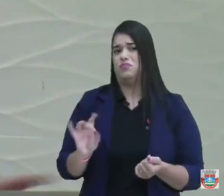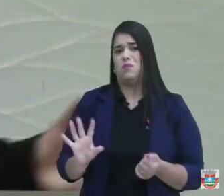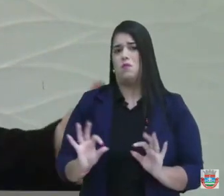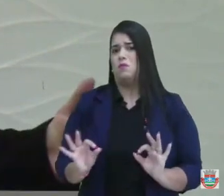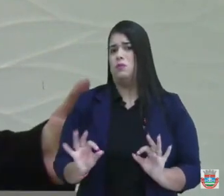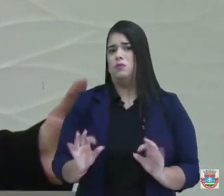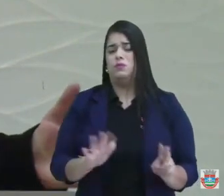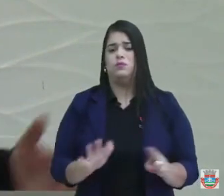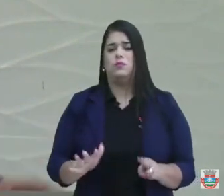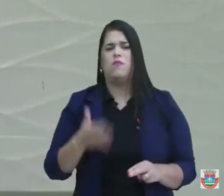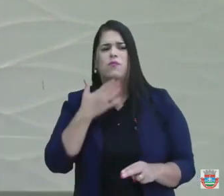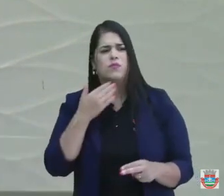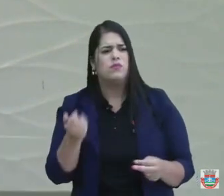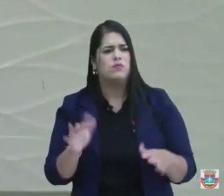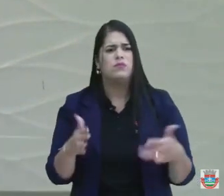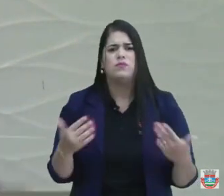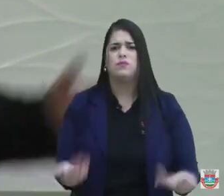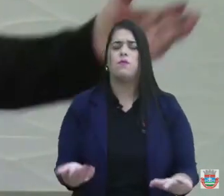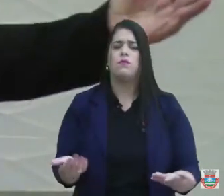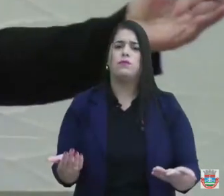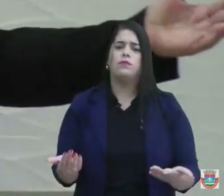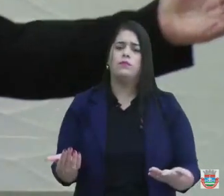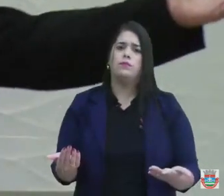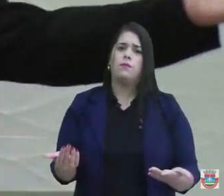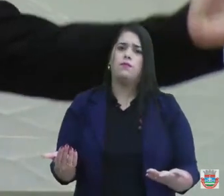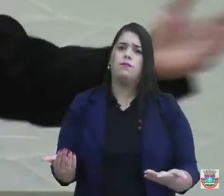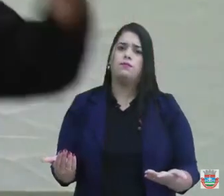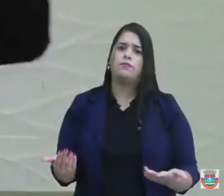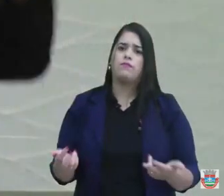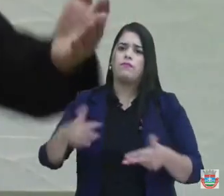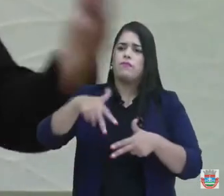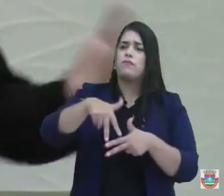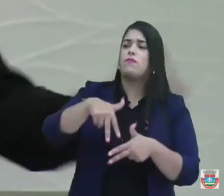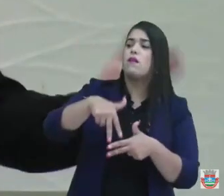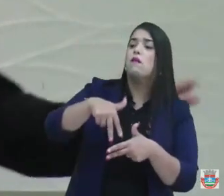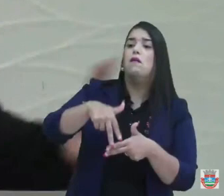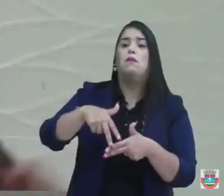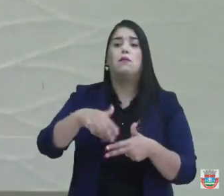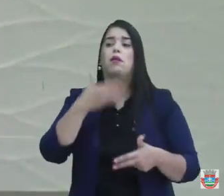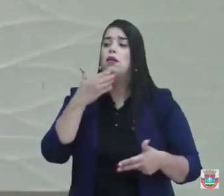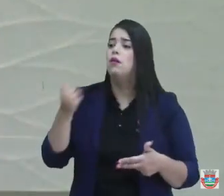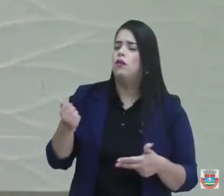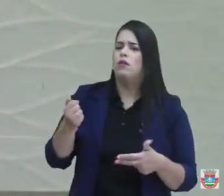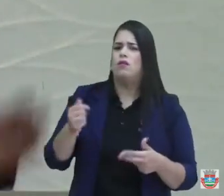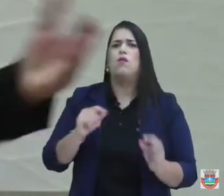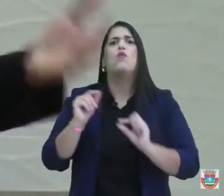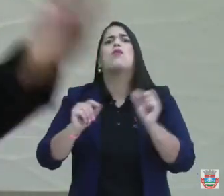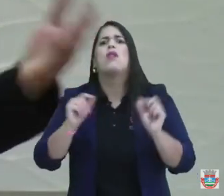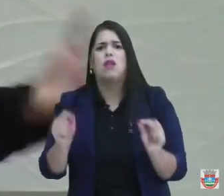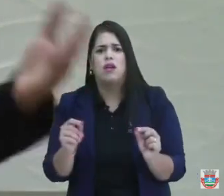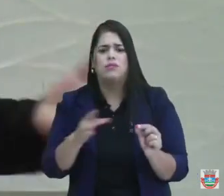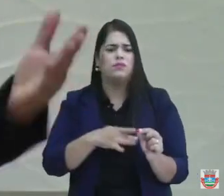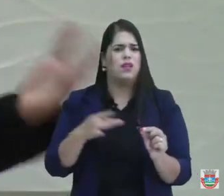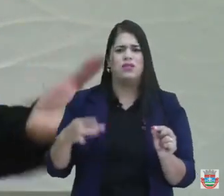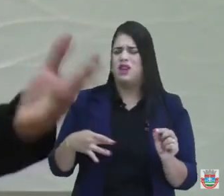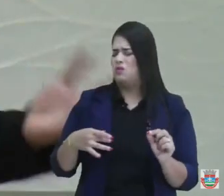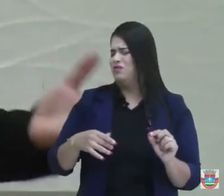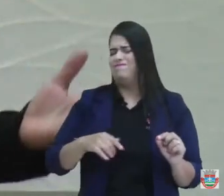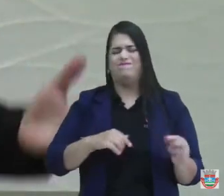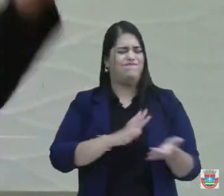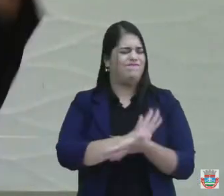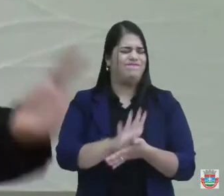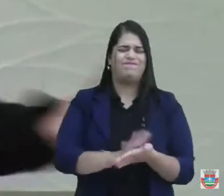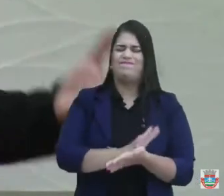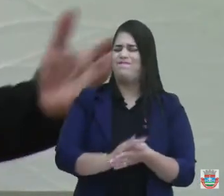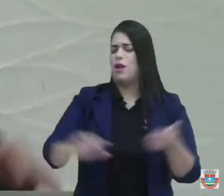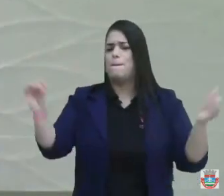Que melhora foi? Aí vem para aqui, não, melhorou, melhorou em quê? A saúde não melhorou em nada, de São